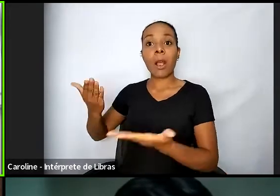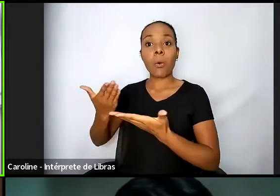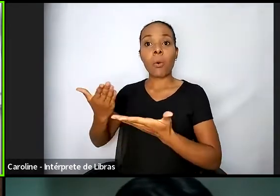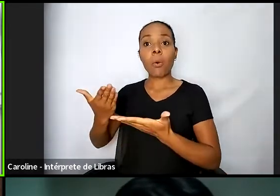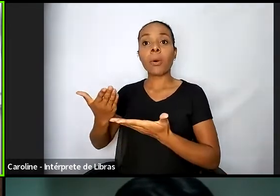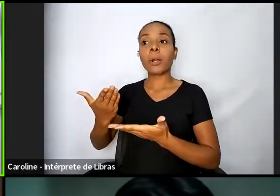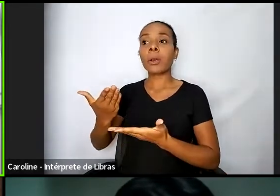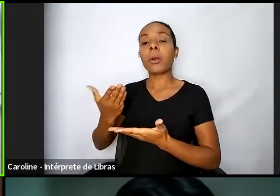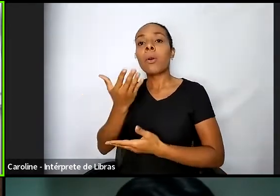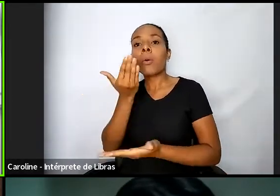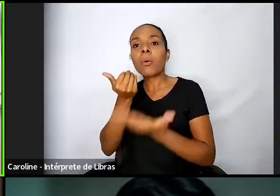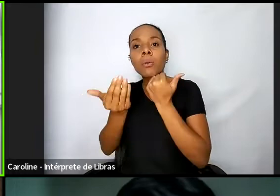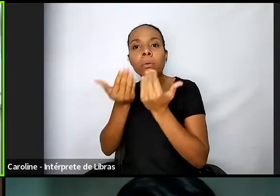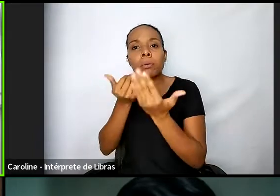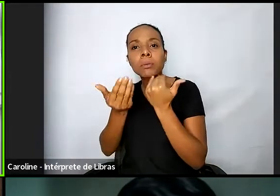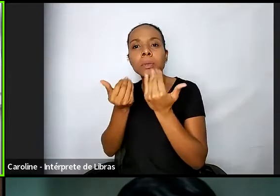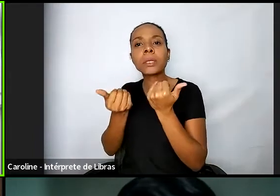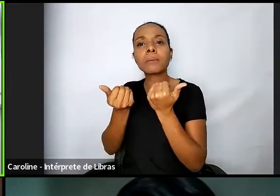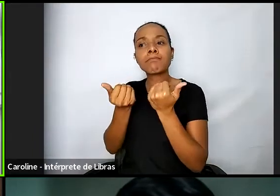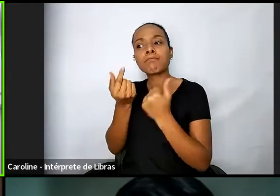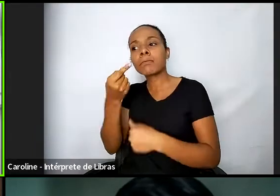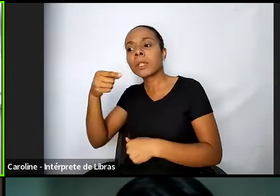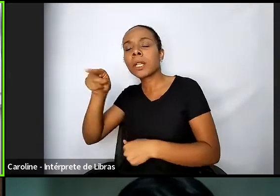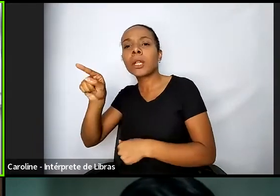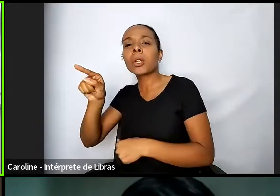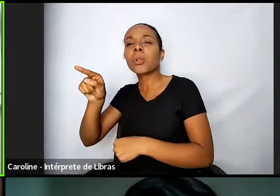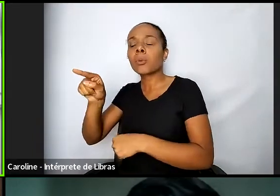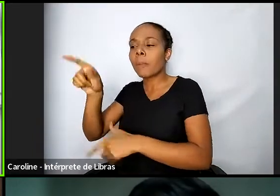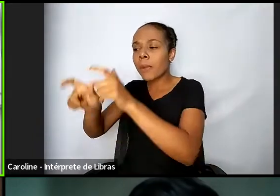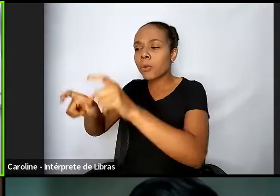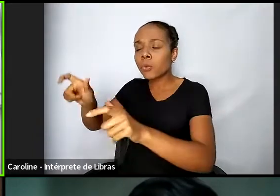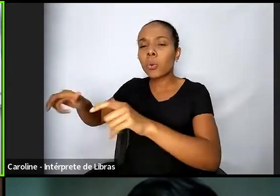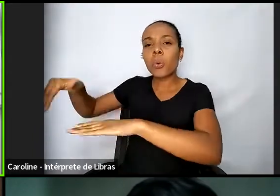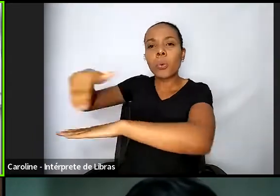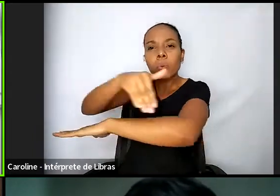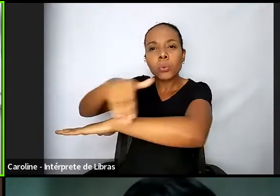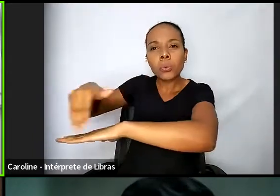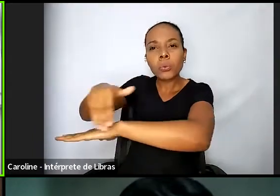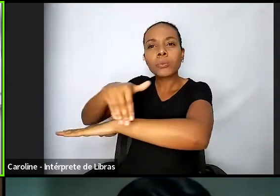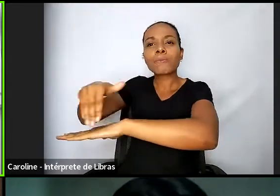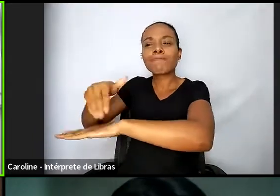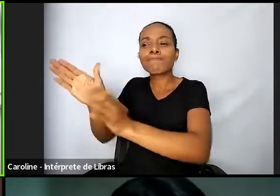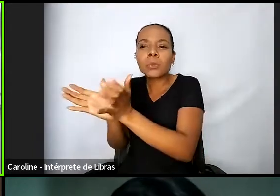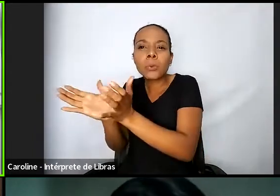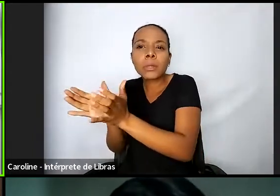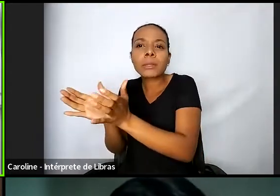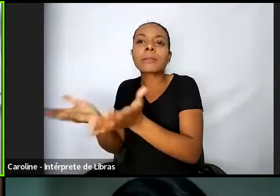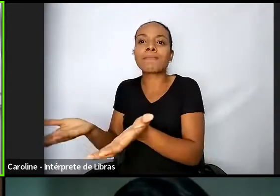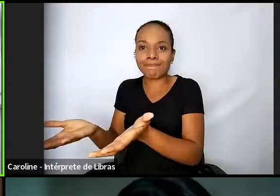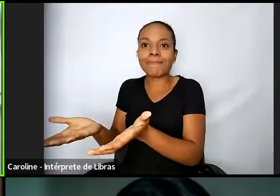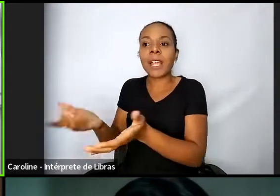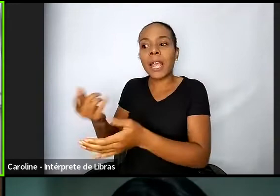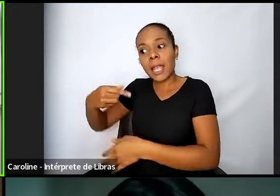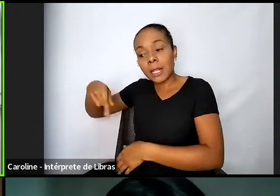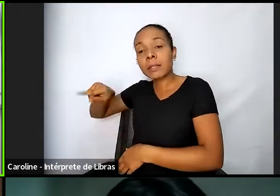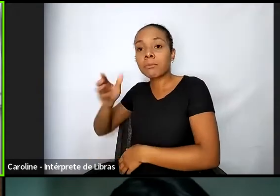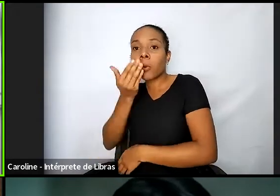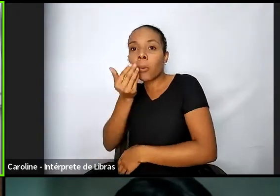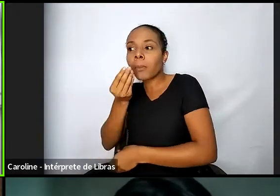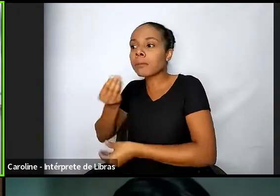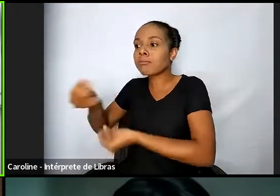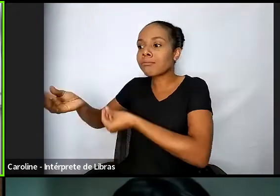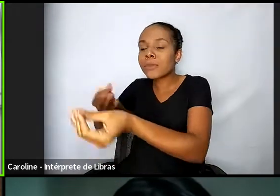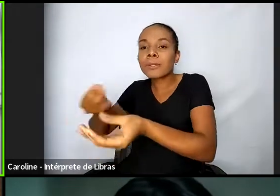ONG que atende a população em situação de rua. Dentro desse local, eles